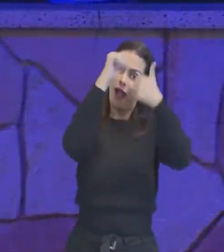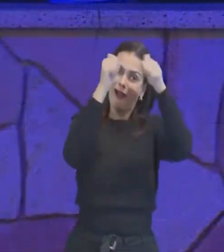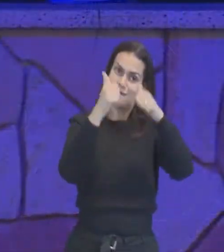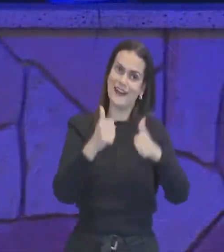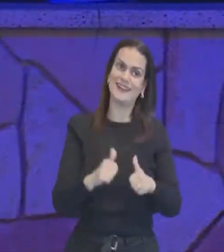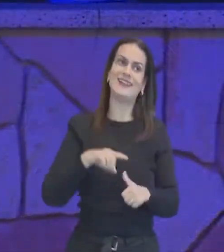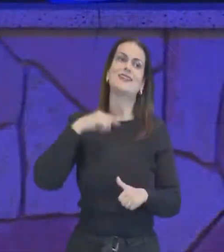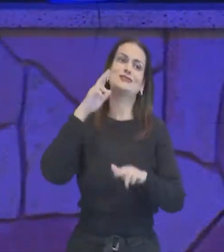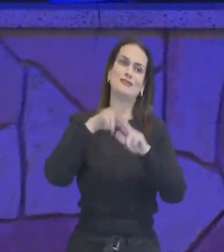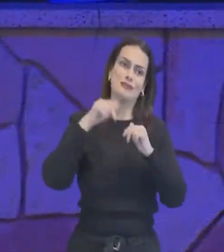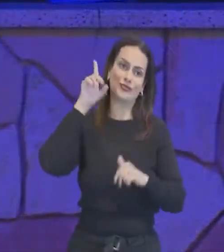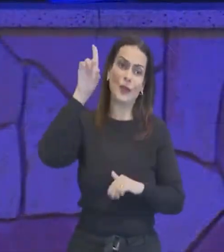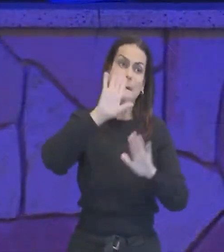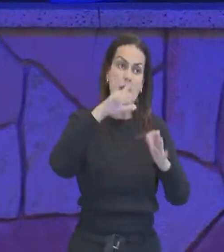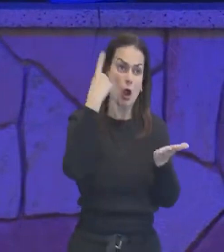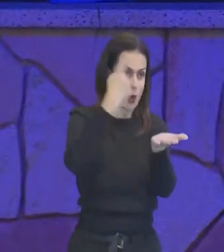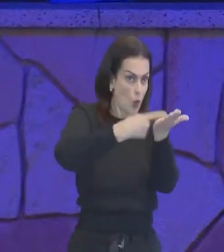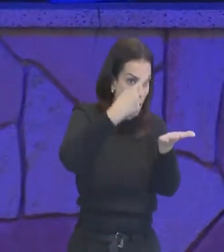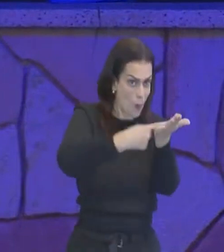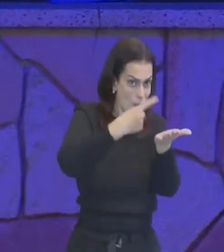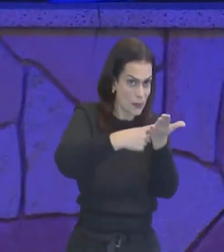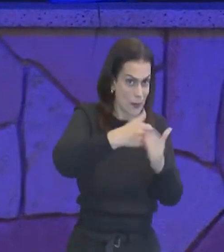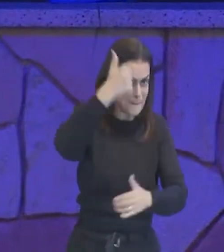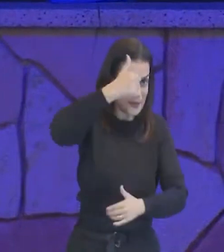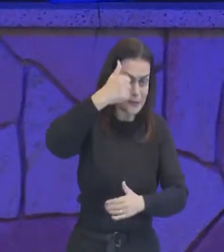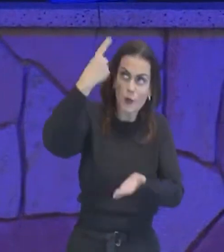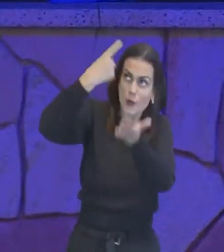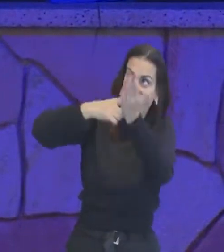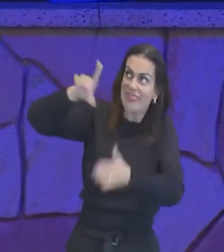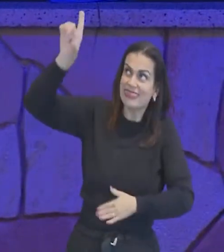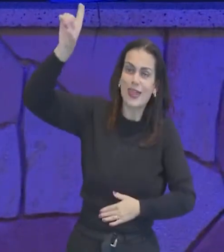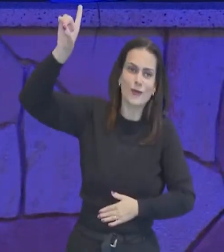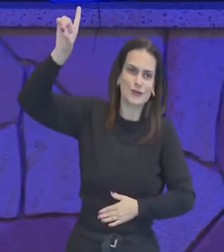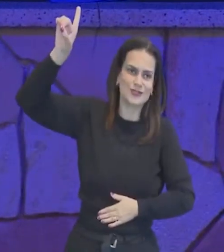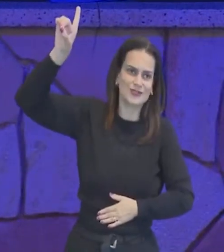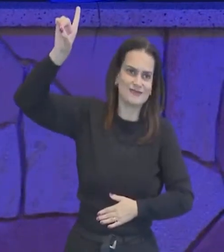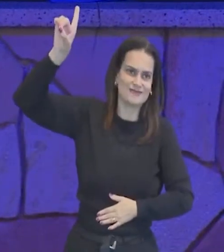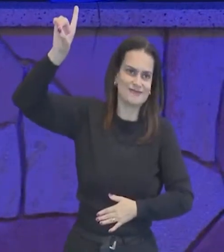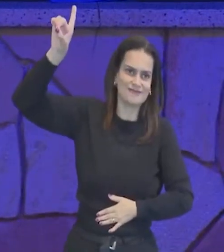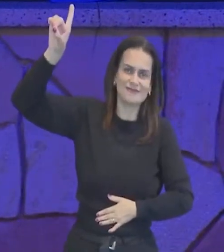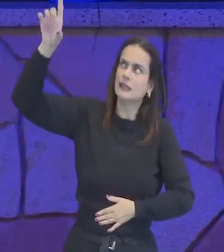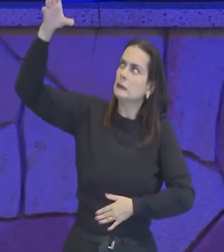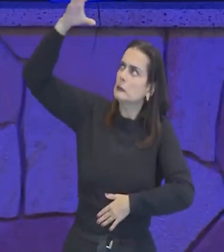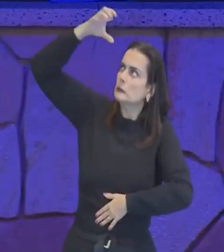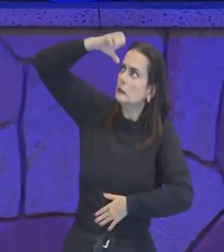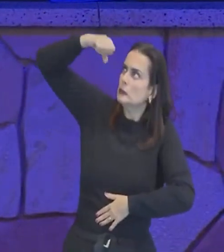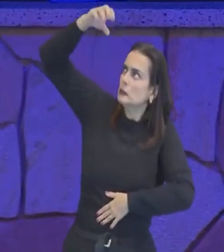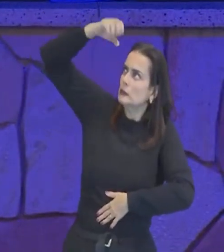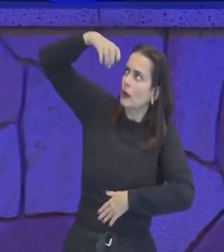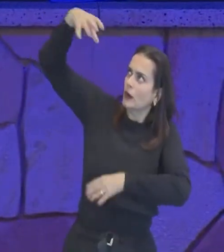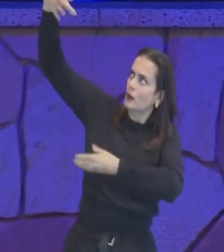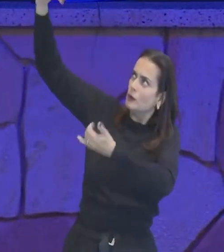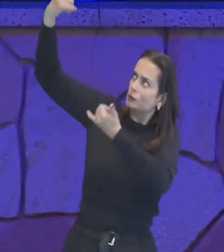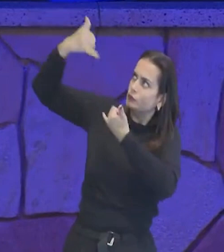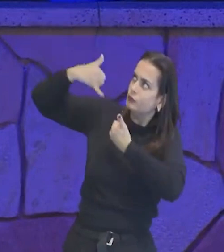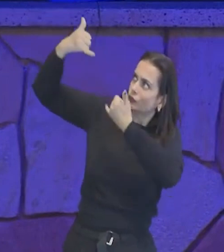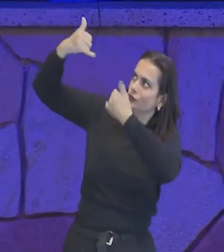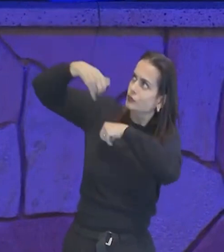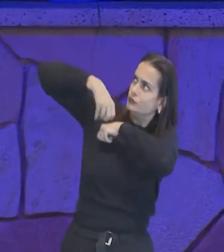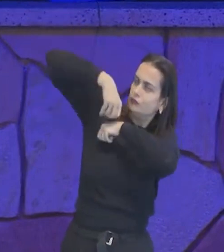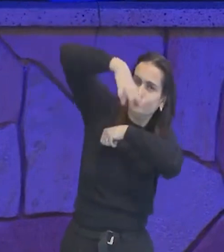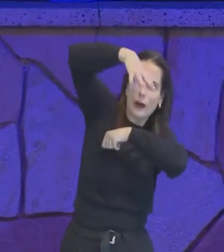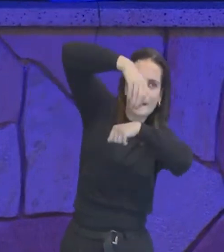mas o compromisso de vocês, deve ser em primeiro lugar, com Deus, ensinar a pregar, os embaixadores do rei, que coisa maravilhosa, que coisa inovadora,